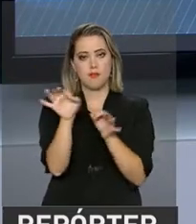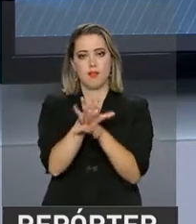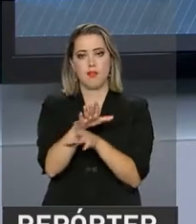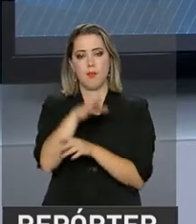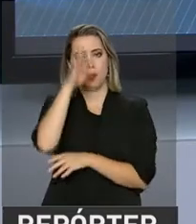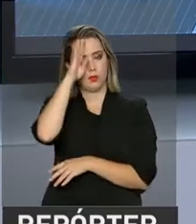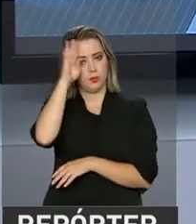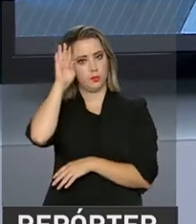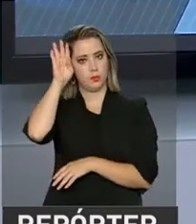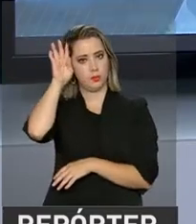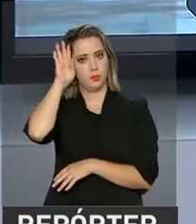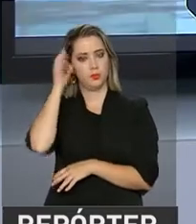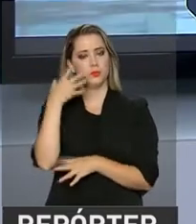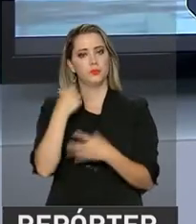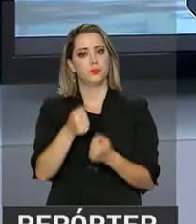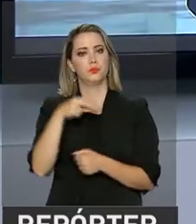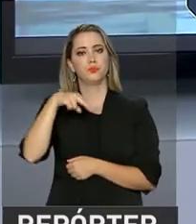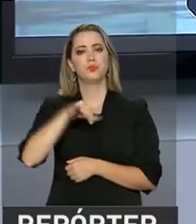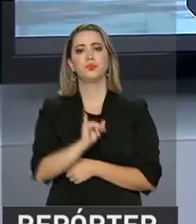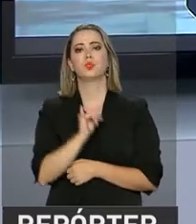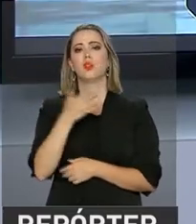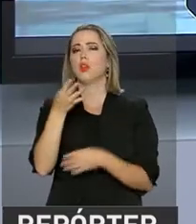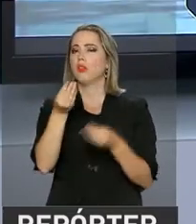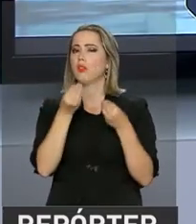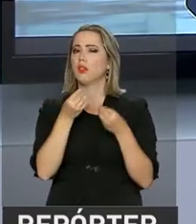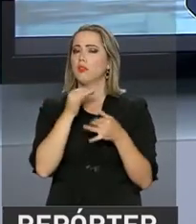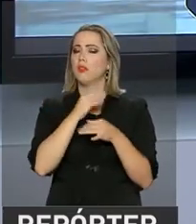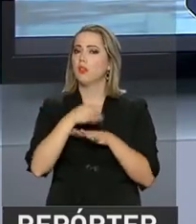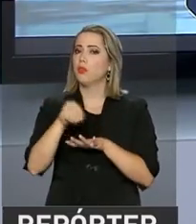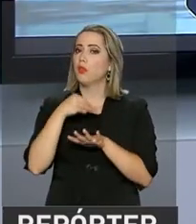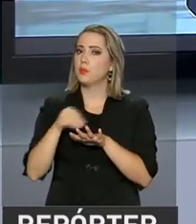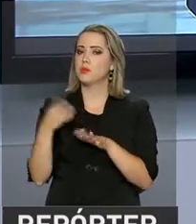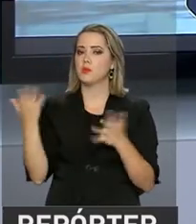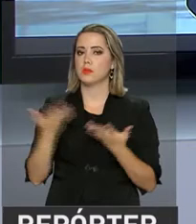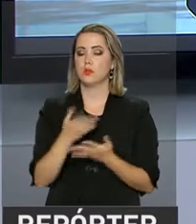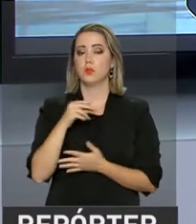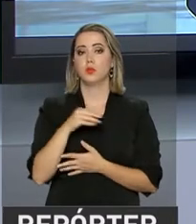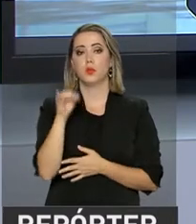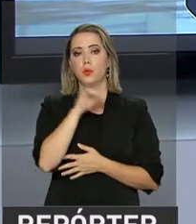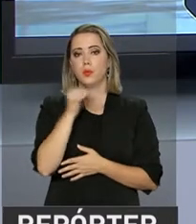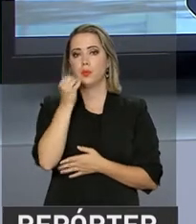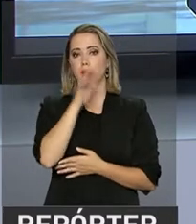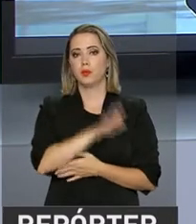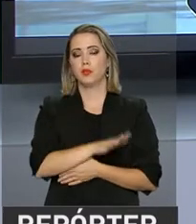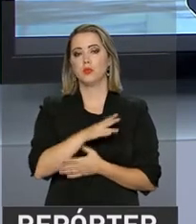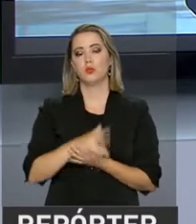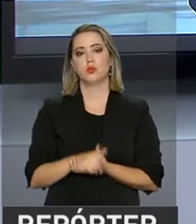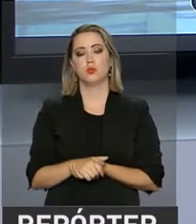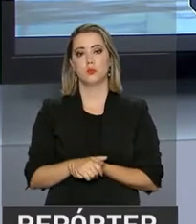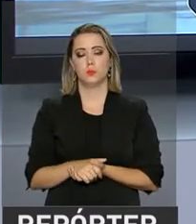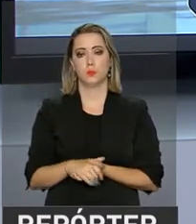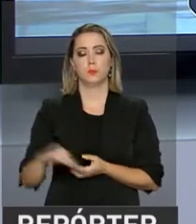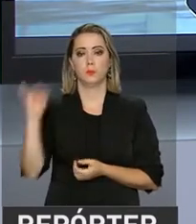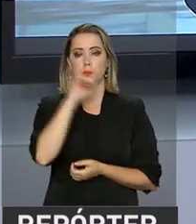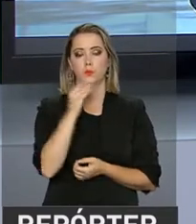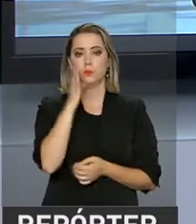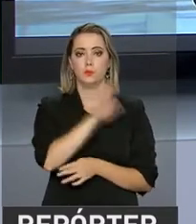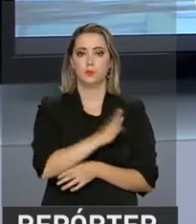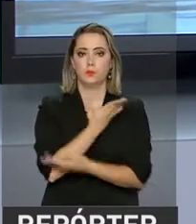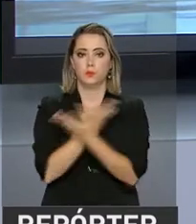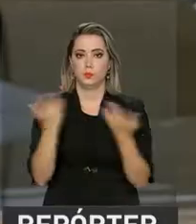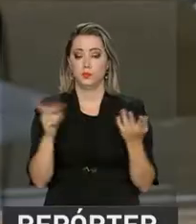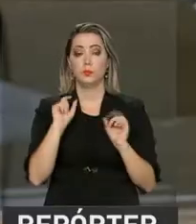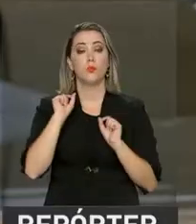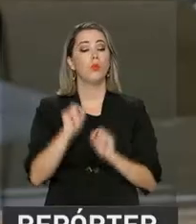O repórter Ney Pereira traz mais informações ao vivo para a gente. Olá, Ney. Boa tarde outra vez. Boa tarde, Roberto. Boa tarde a